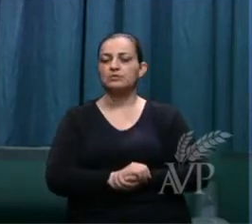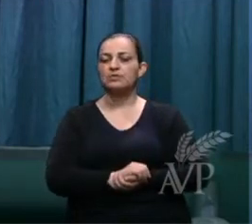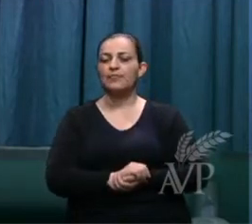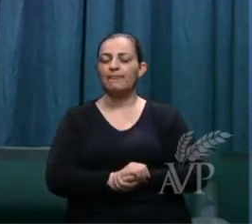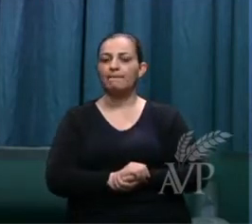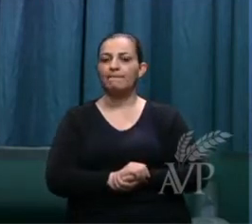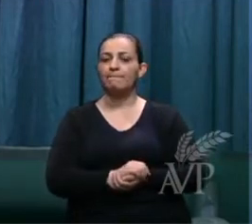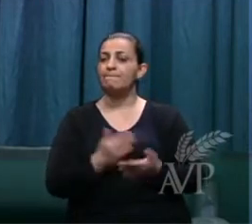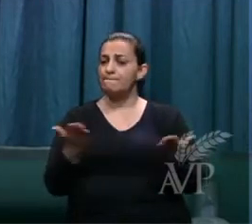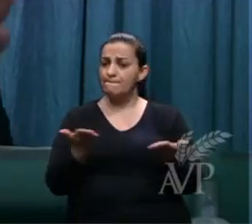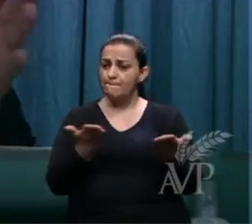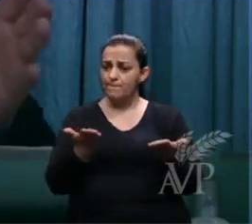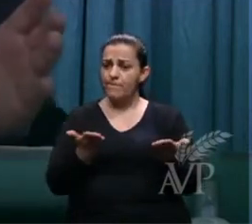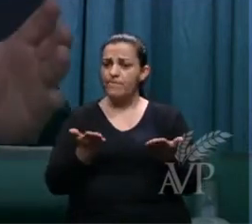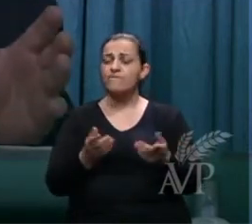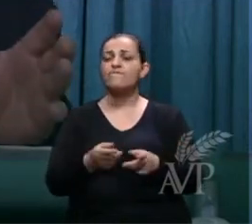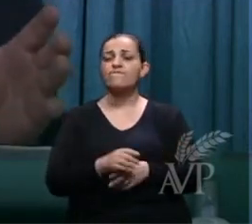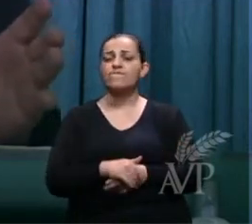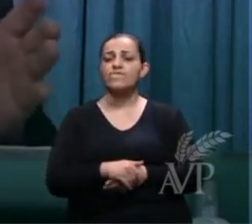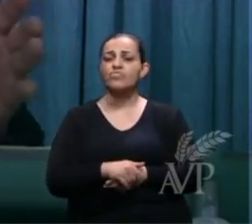agora irmãos